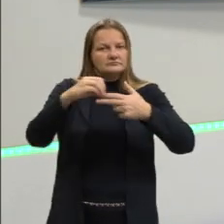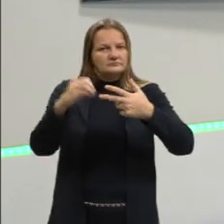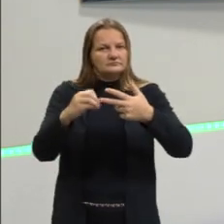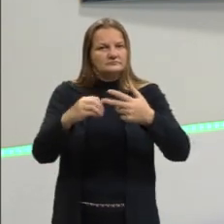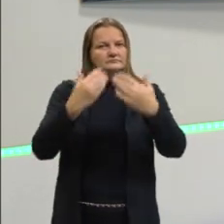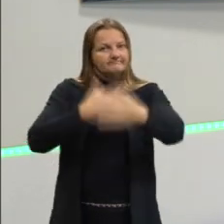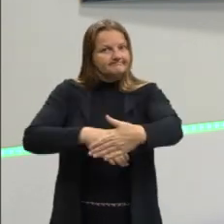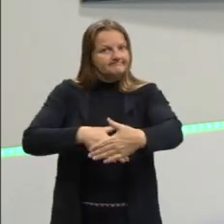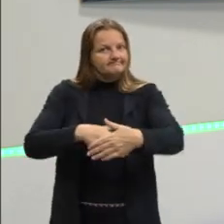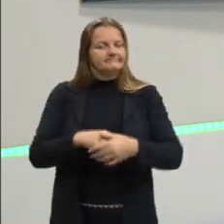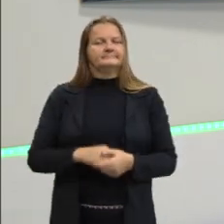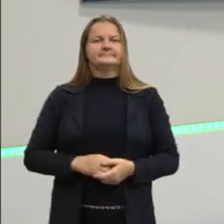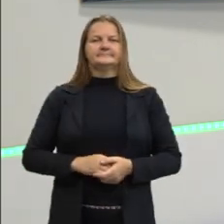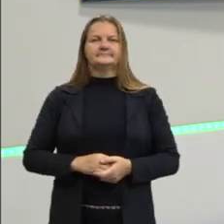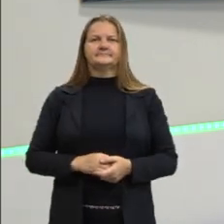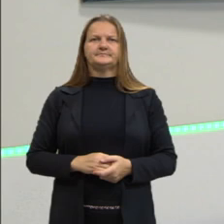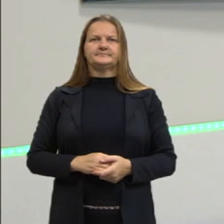do Enem.